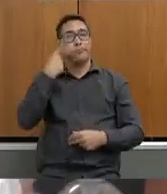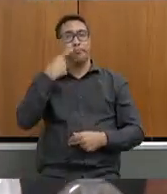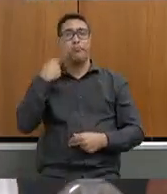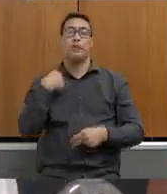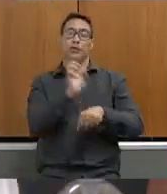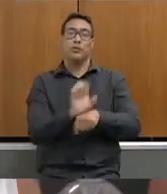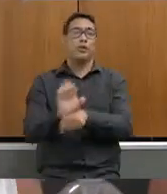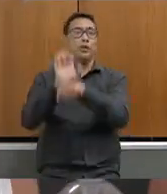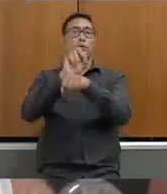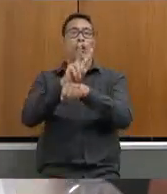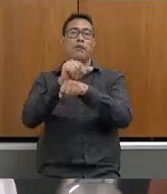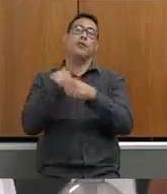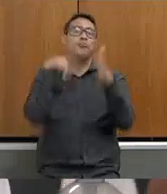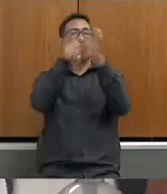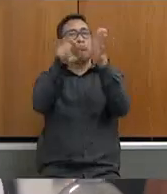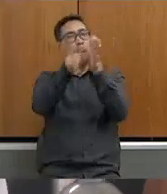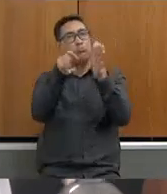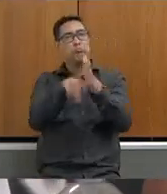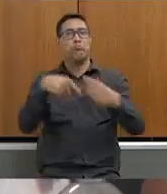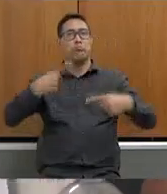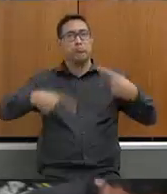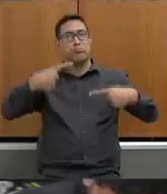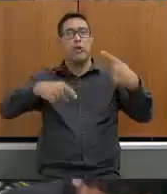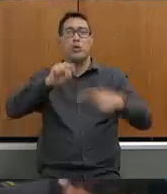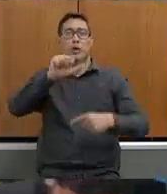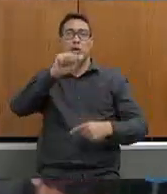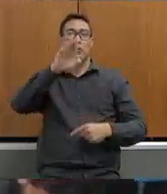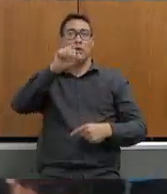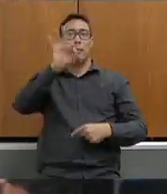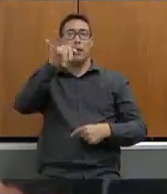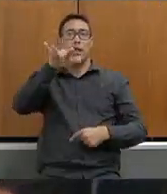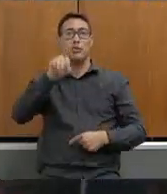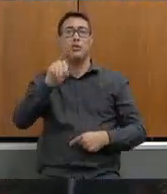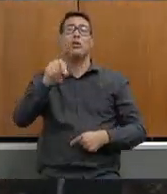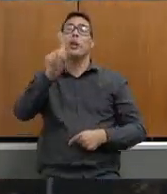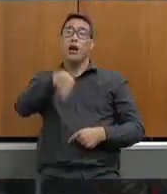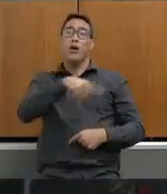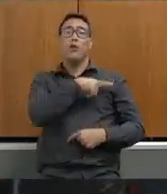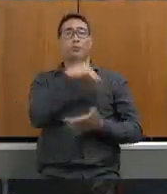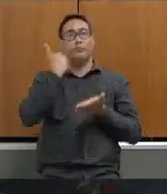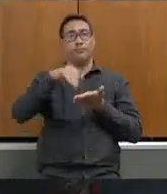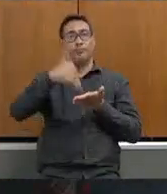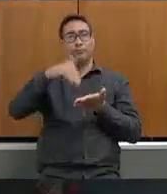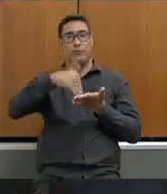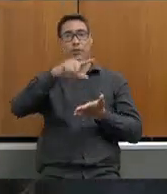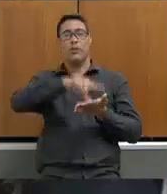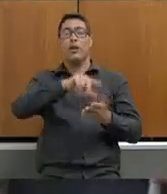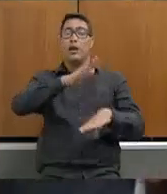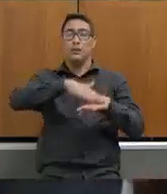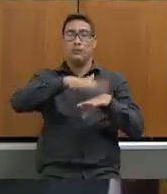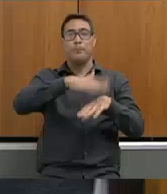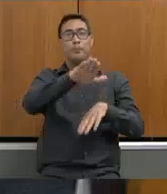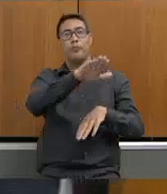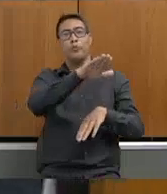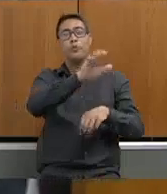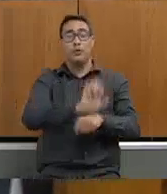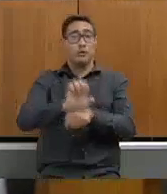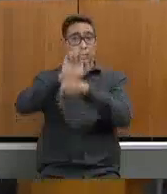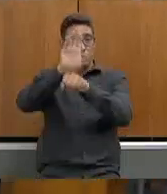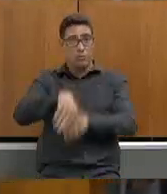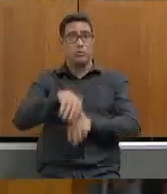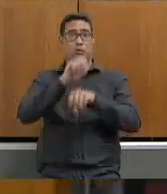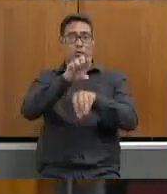vamos questionando uma sabatina ao secretário de estado nesse caso da educação já